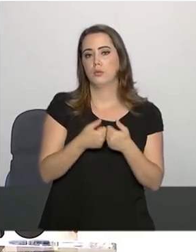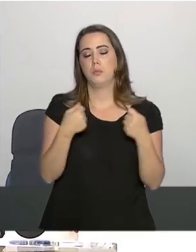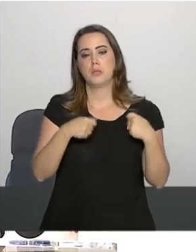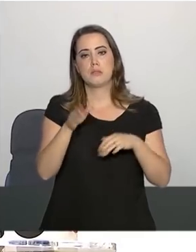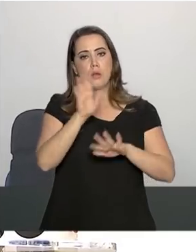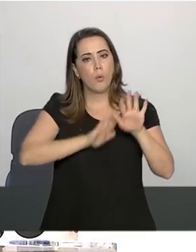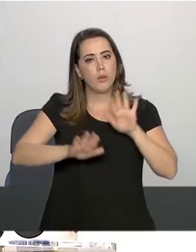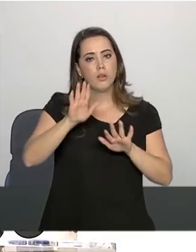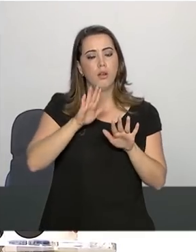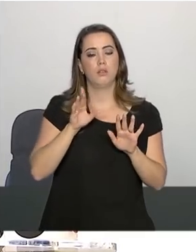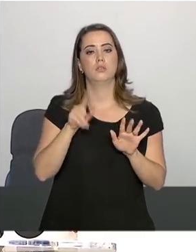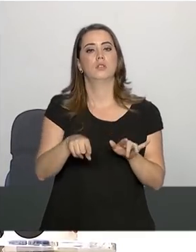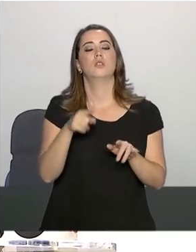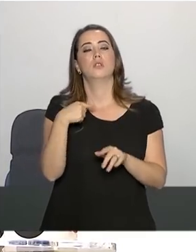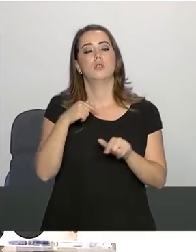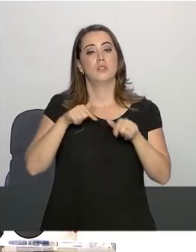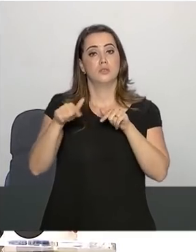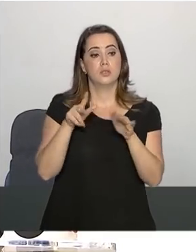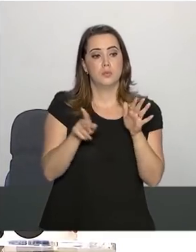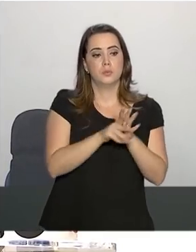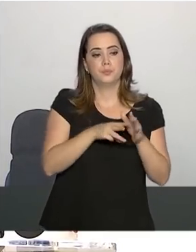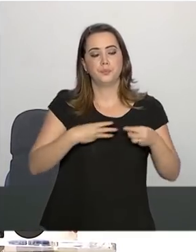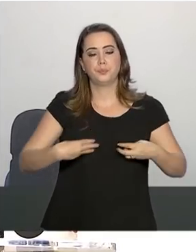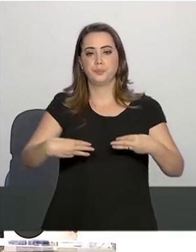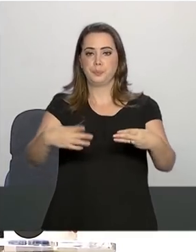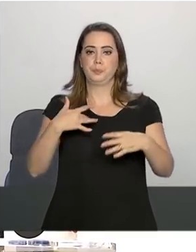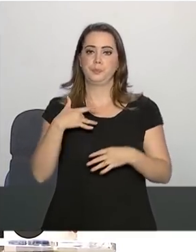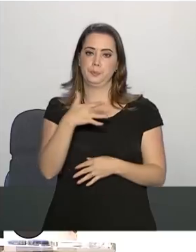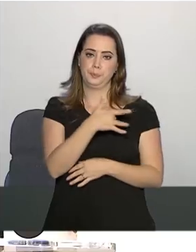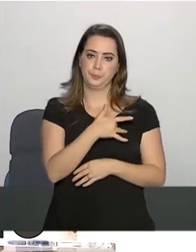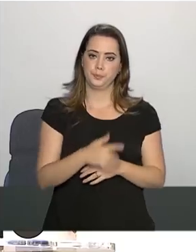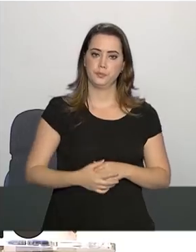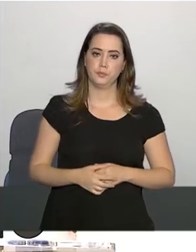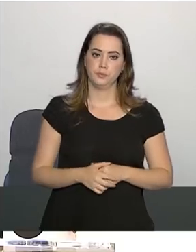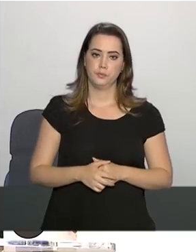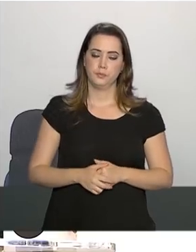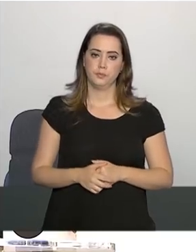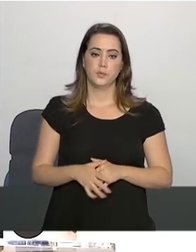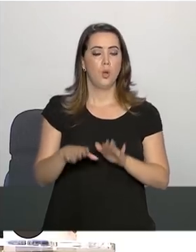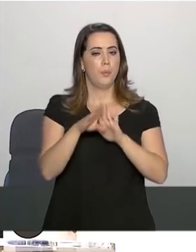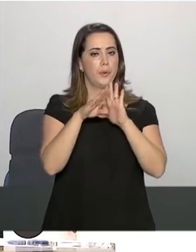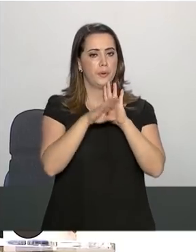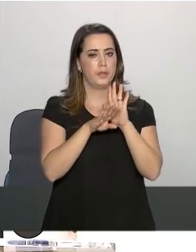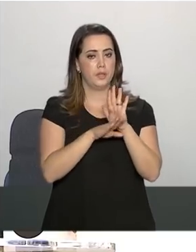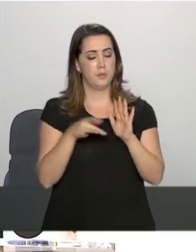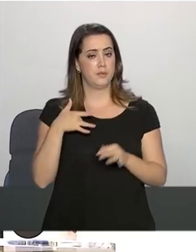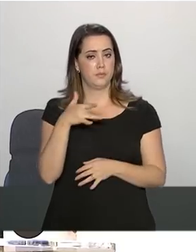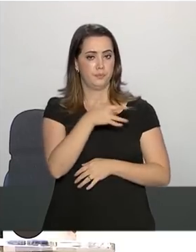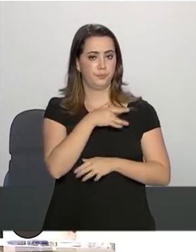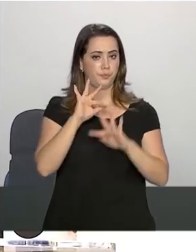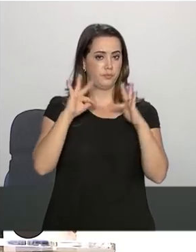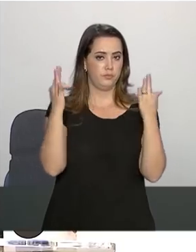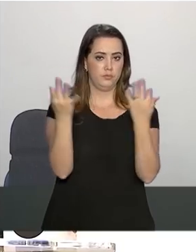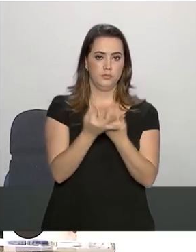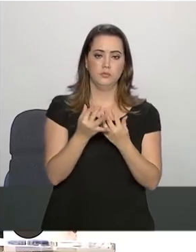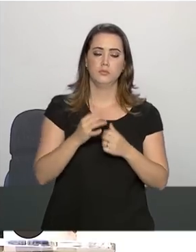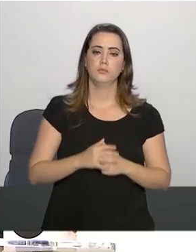Então, é uma ação do Ministério da Saúde. O programa Saúde da Família,